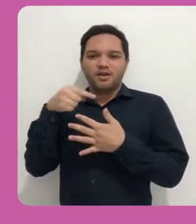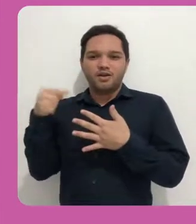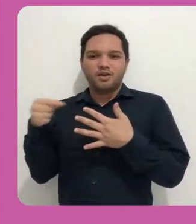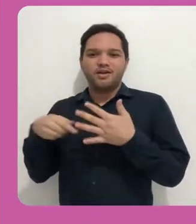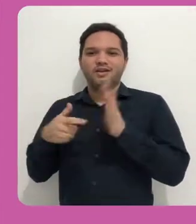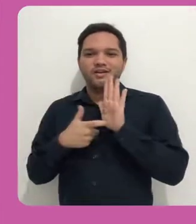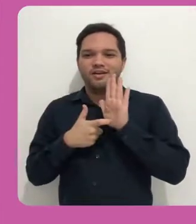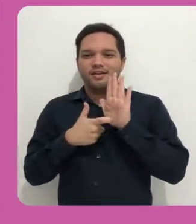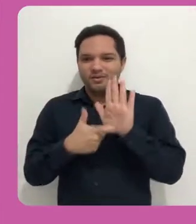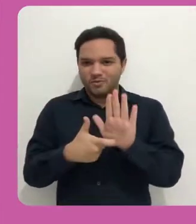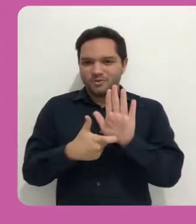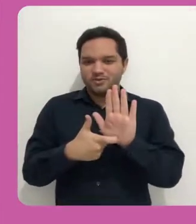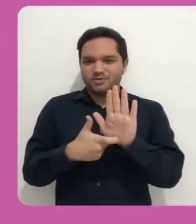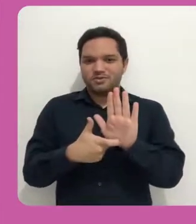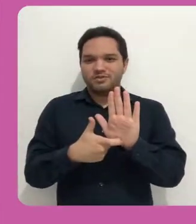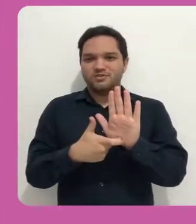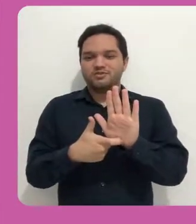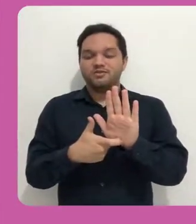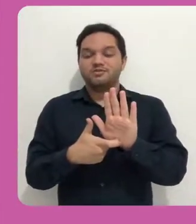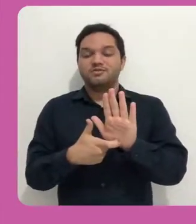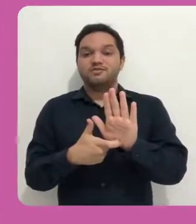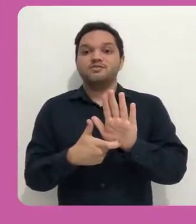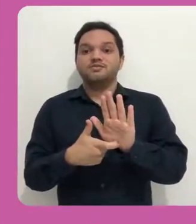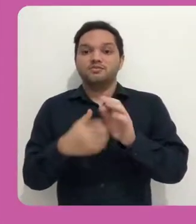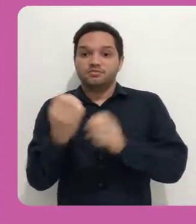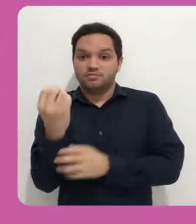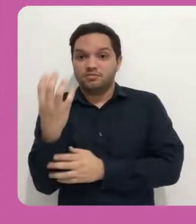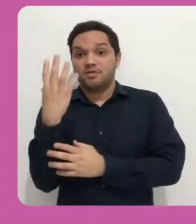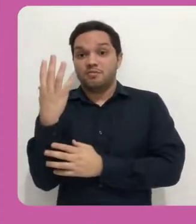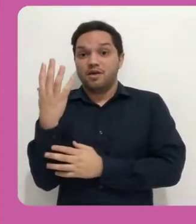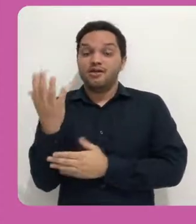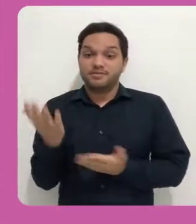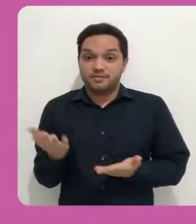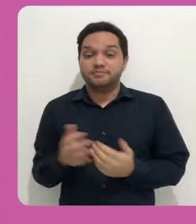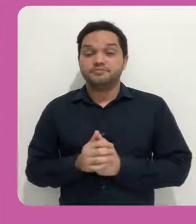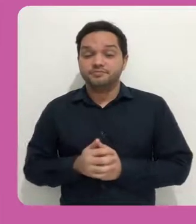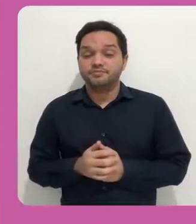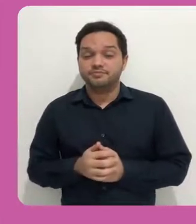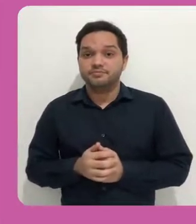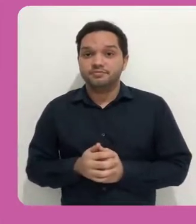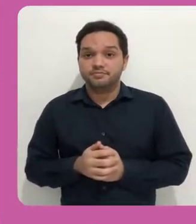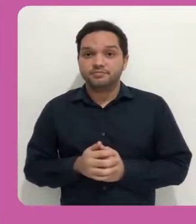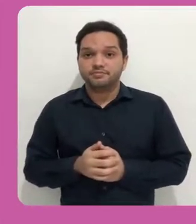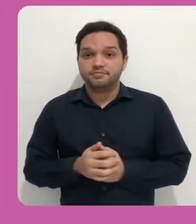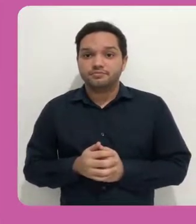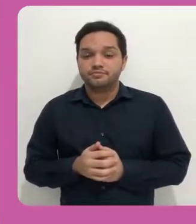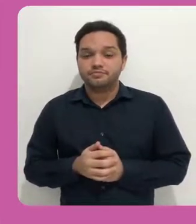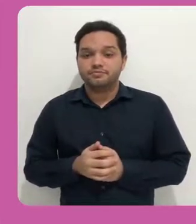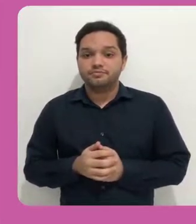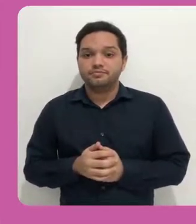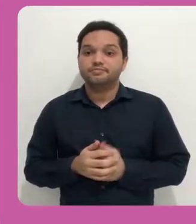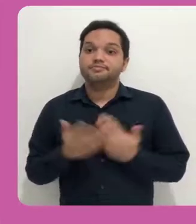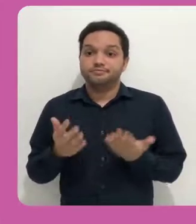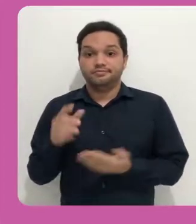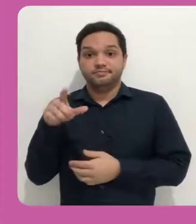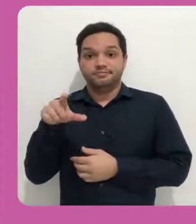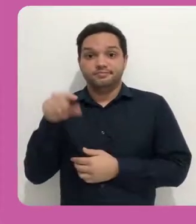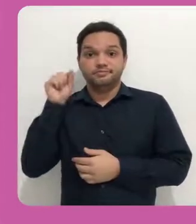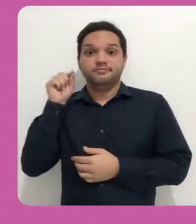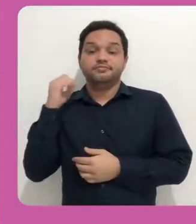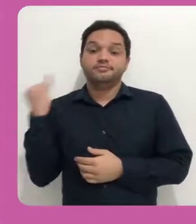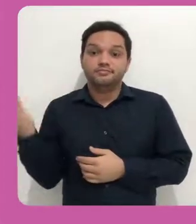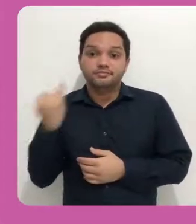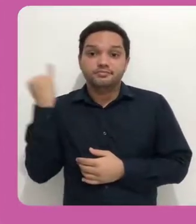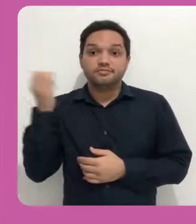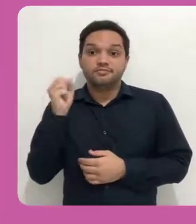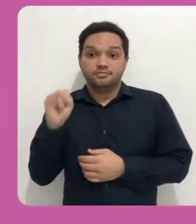arquivo, aparece para você. Então, aquela opção é importante. Se você enviar vários arquivos, você